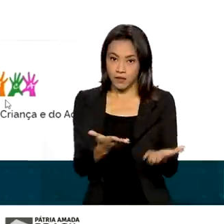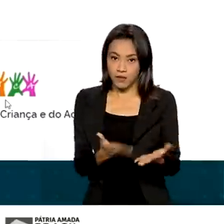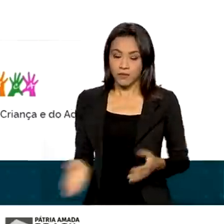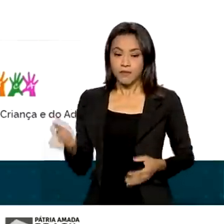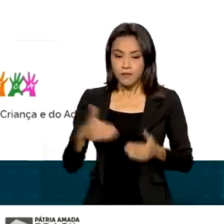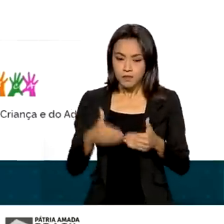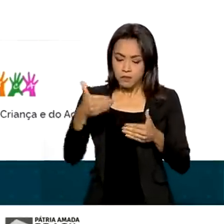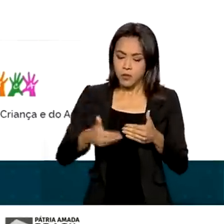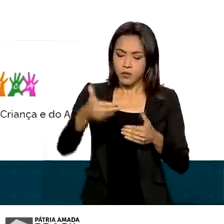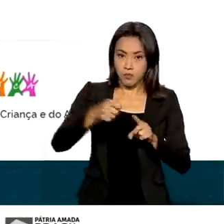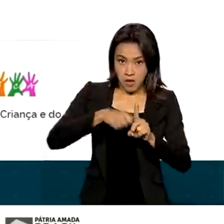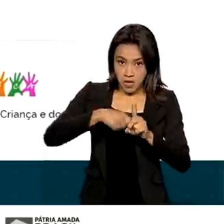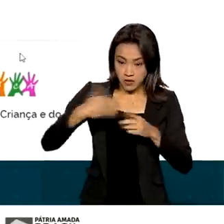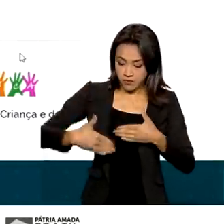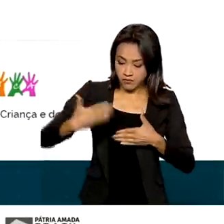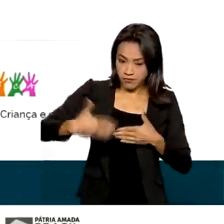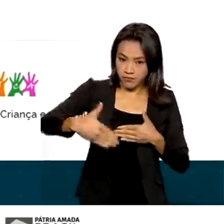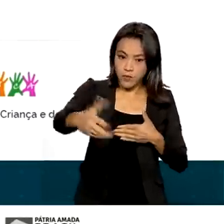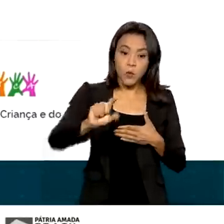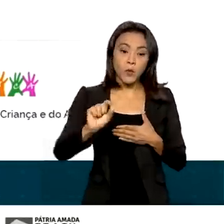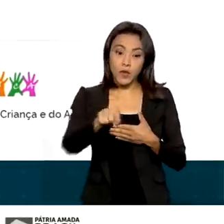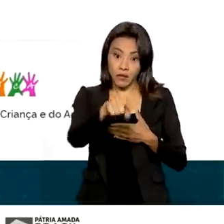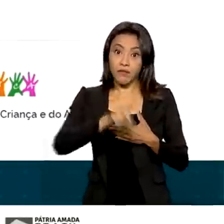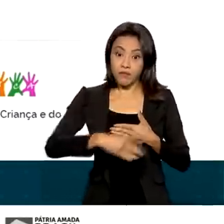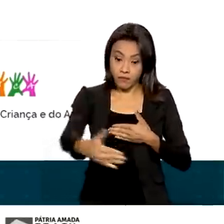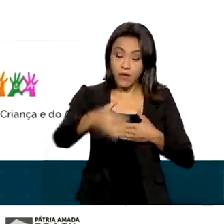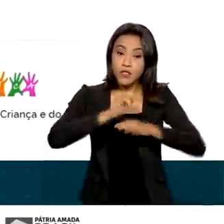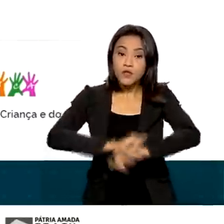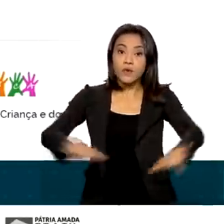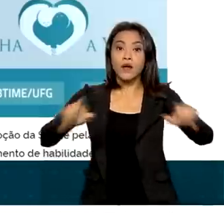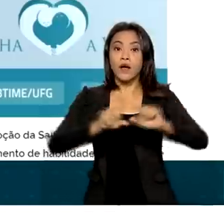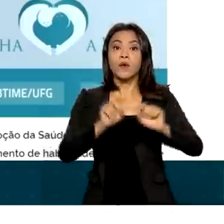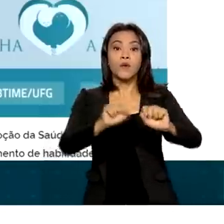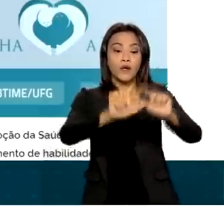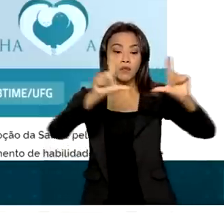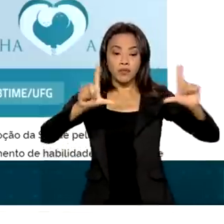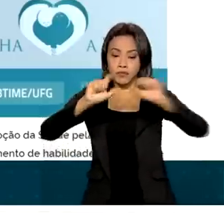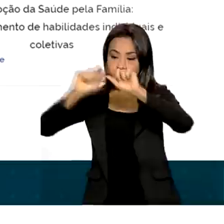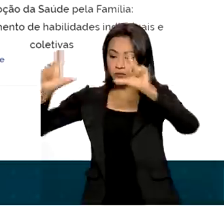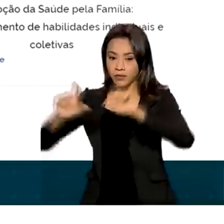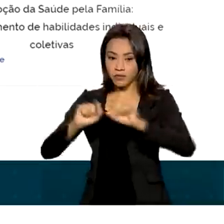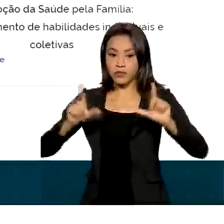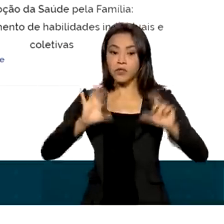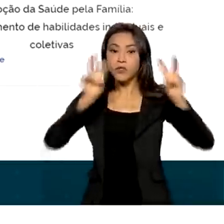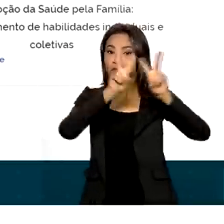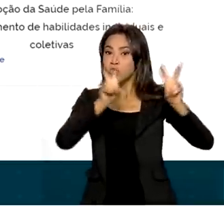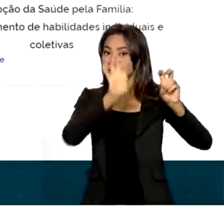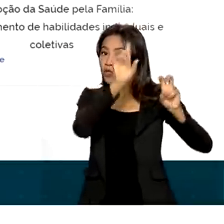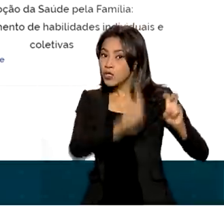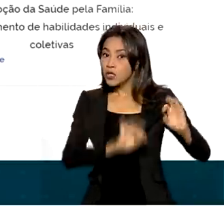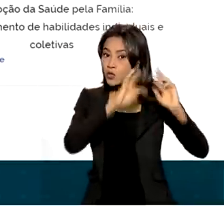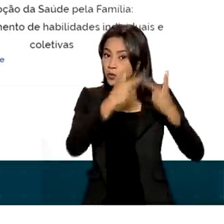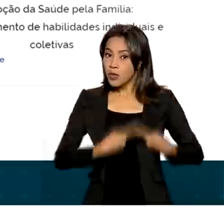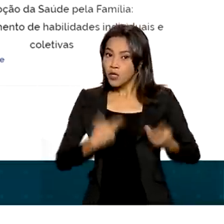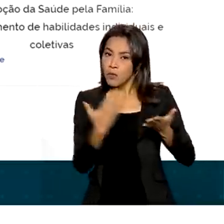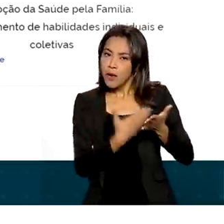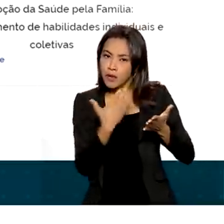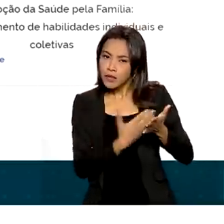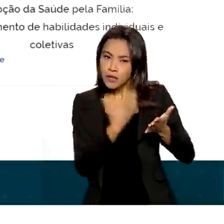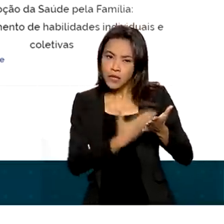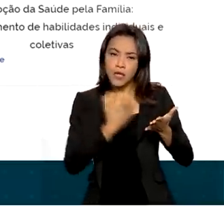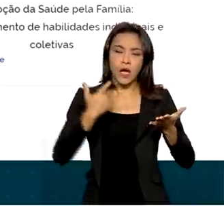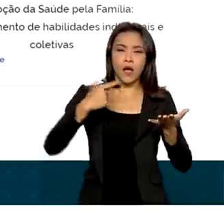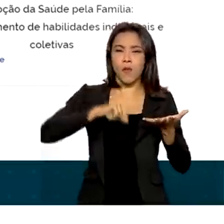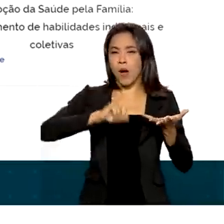próximos meses está previsto ainda o lançamento do Portal de Conteúdos em Direitos Humanos, que vai disponibilizar todo o